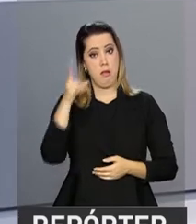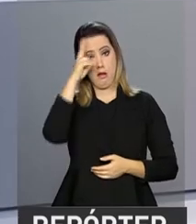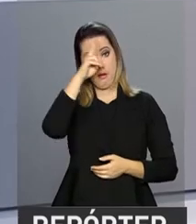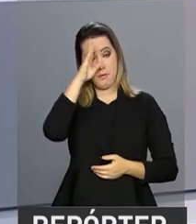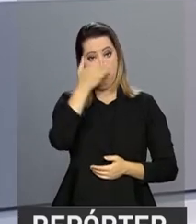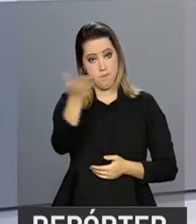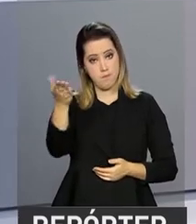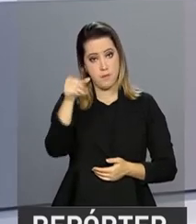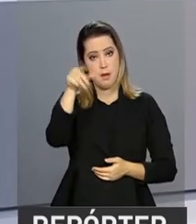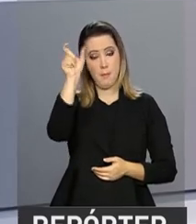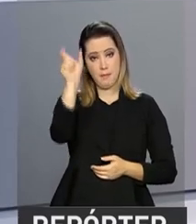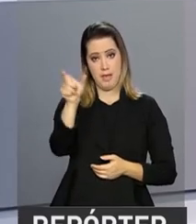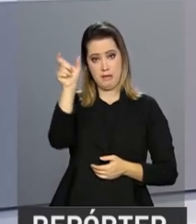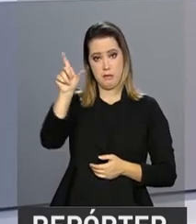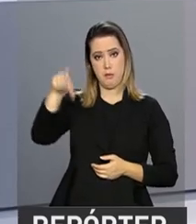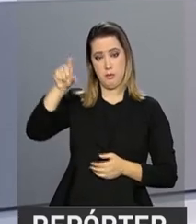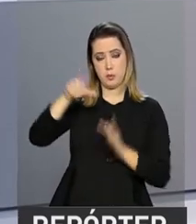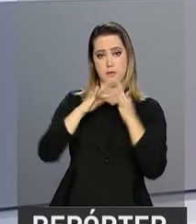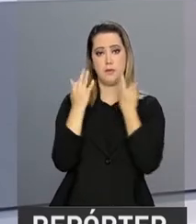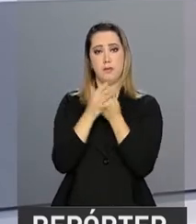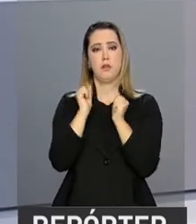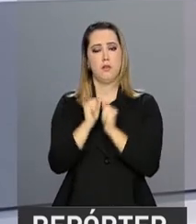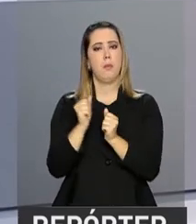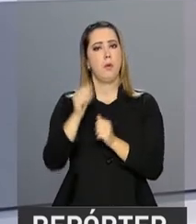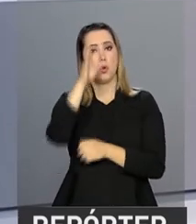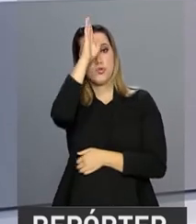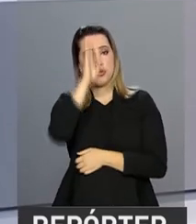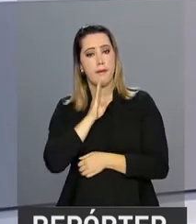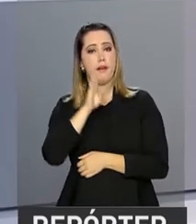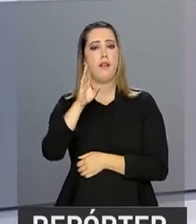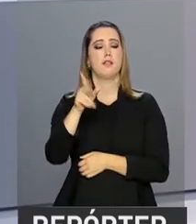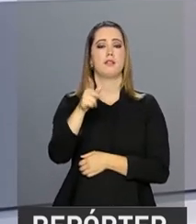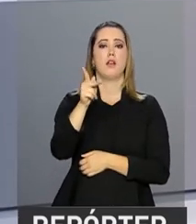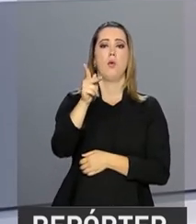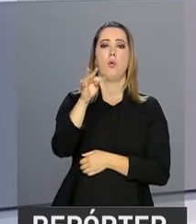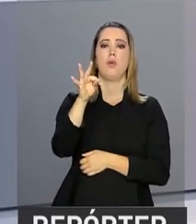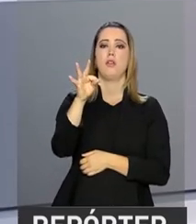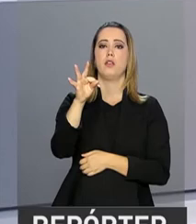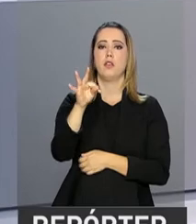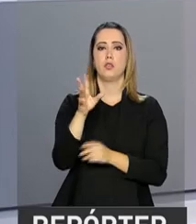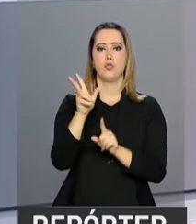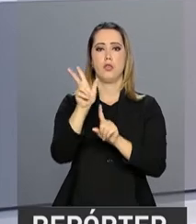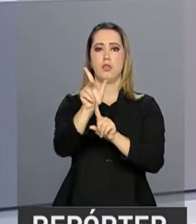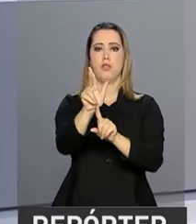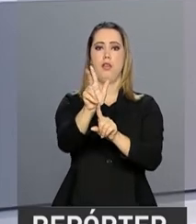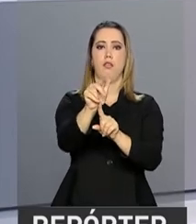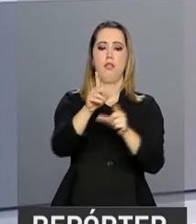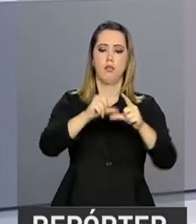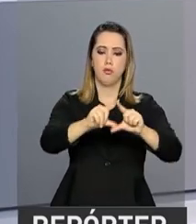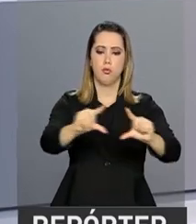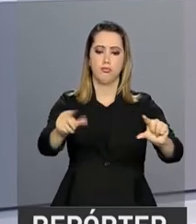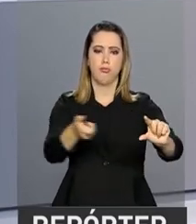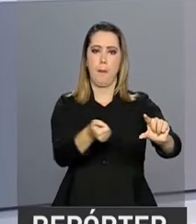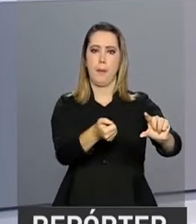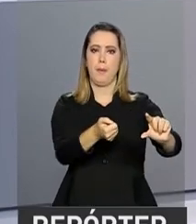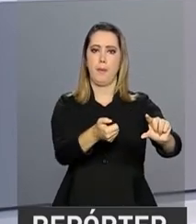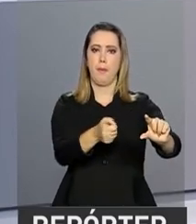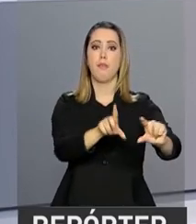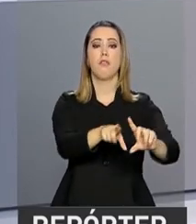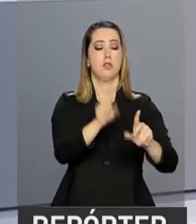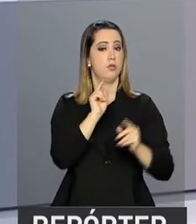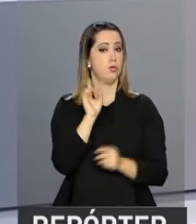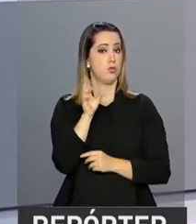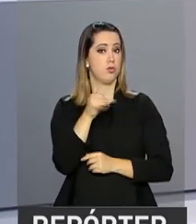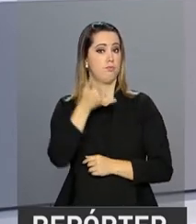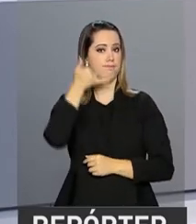quem recebe Bolsa Família pode retirar de graça o kit digital com conversor, antena e controle remoto. Basta